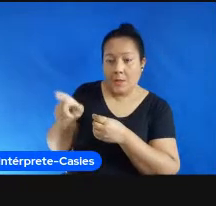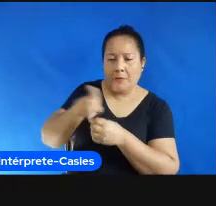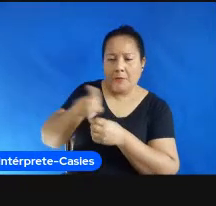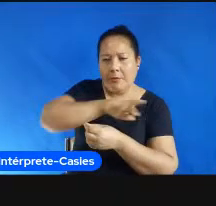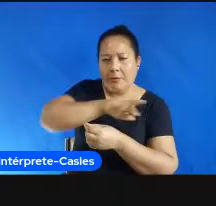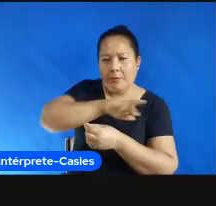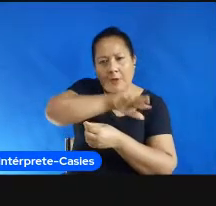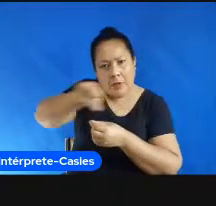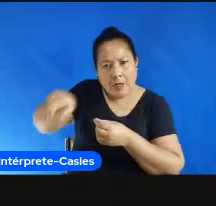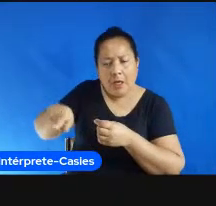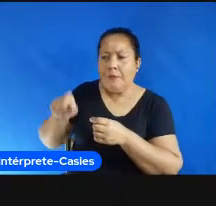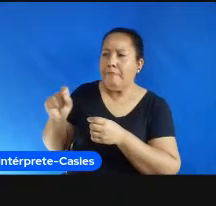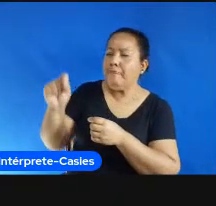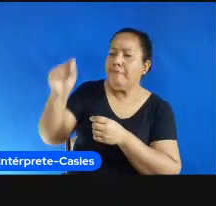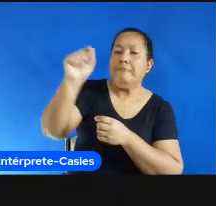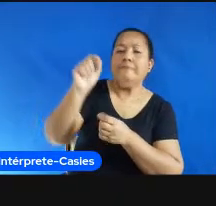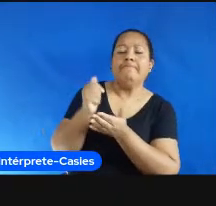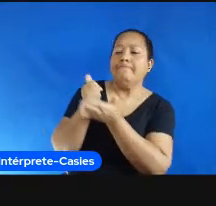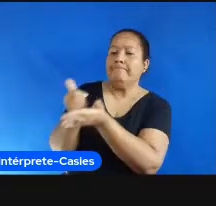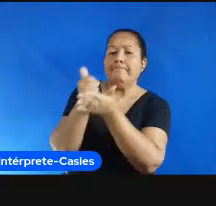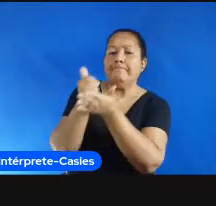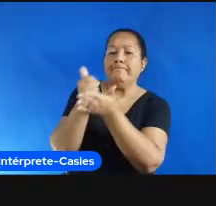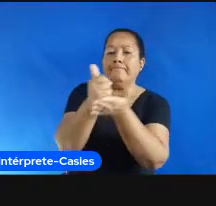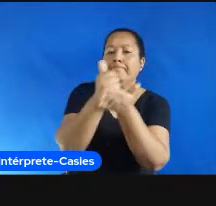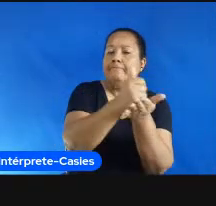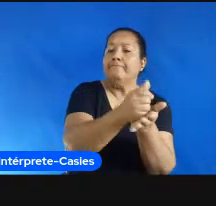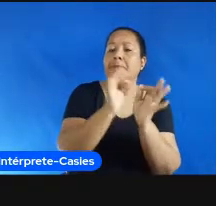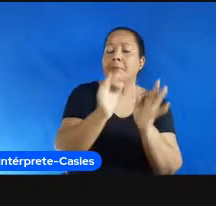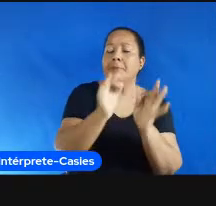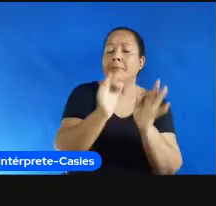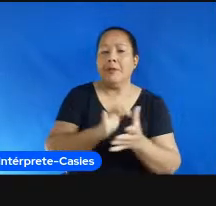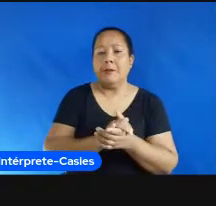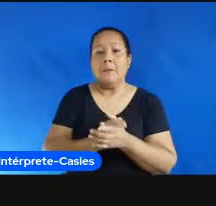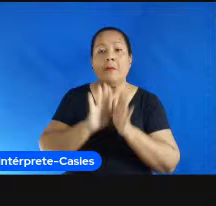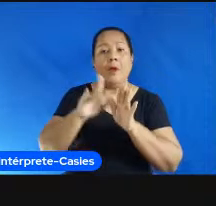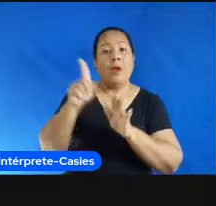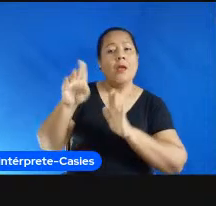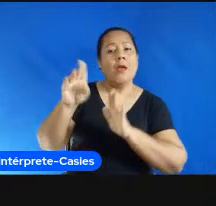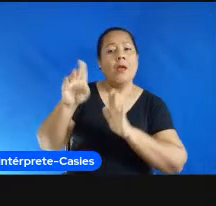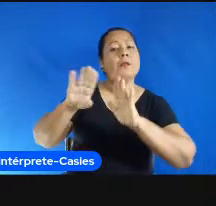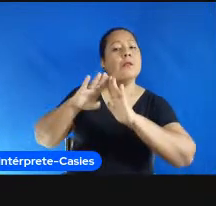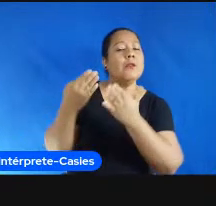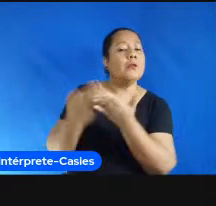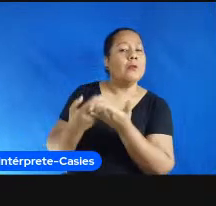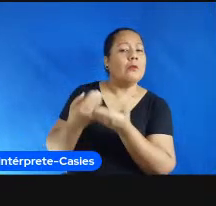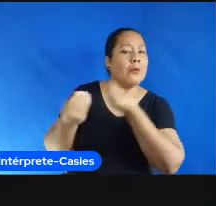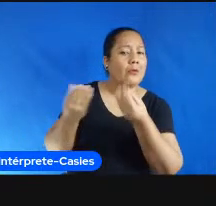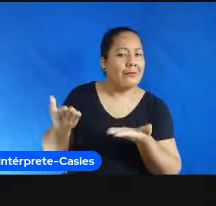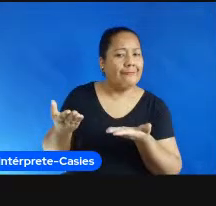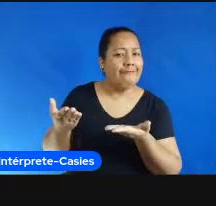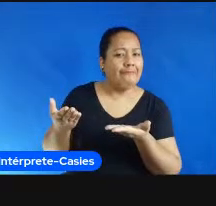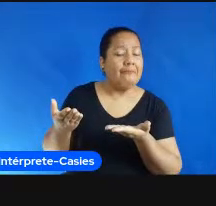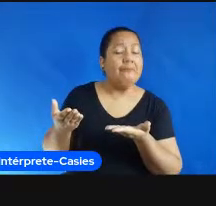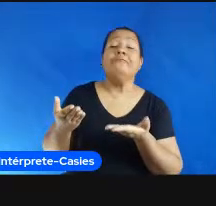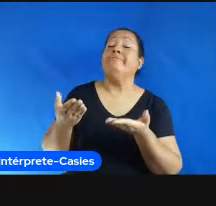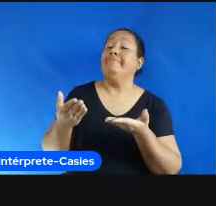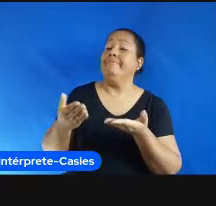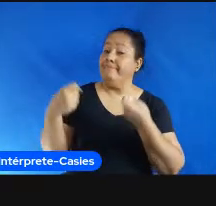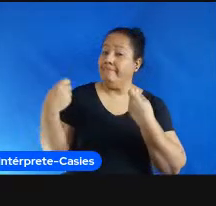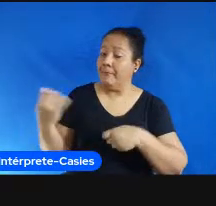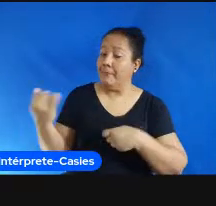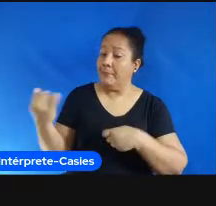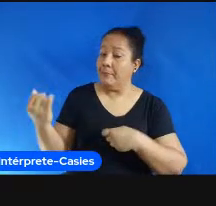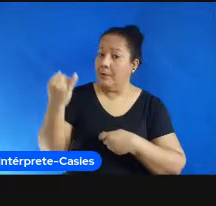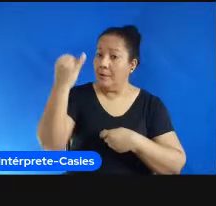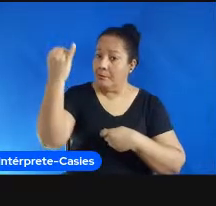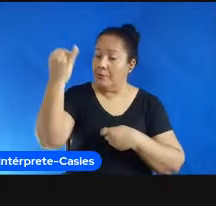condições de trabalhar e no caso da escola deixo aqui uma sugestão também de um suporte que a gente vê pouco nos